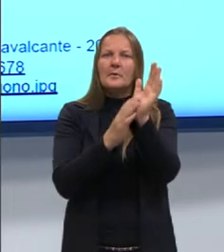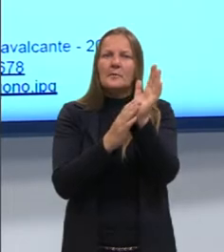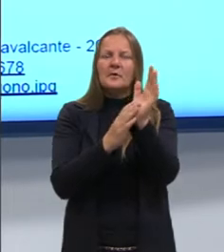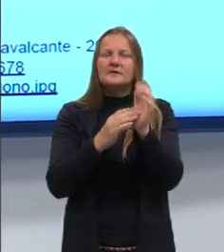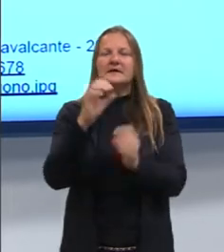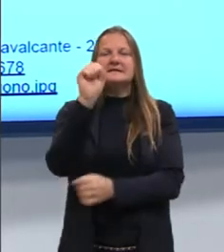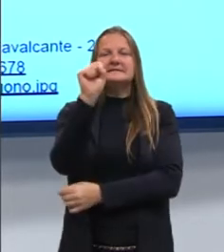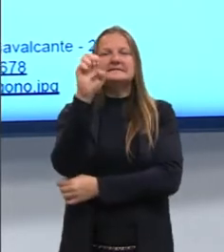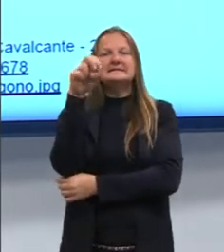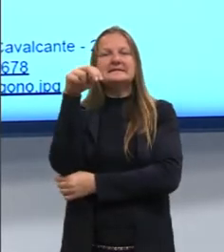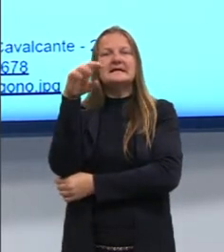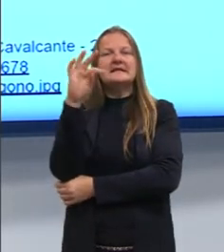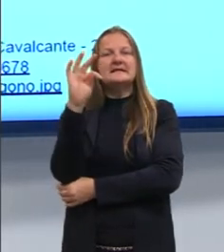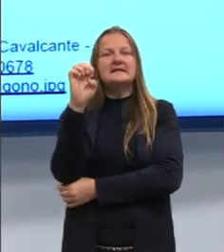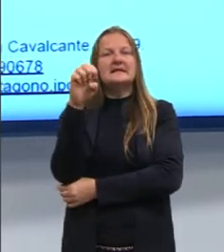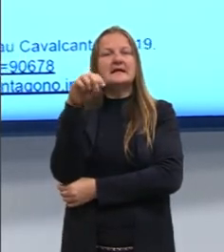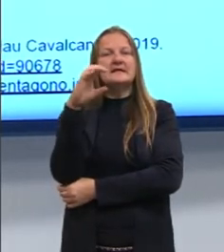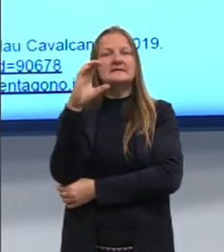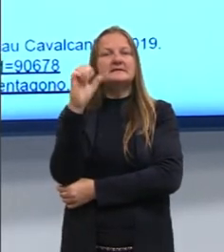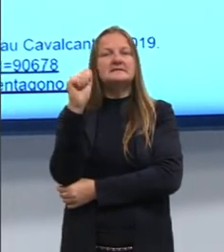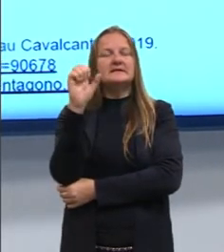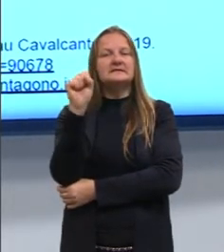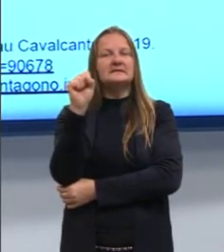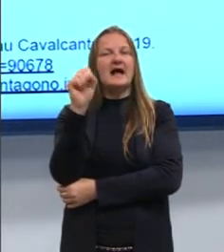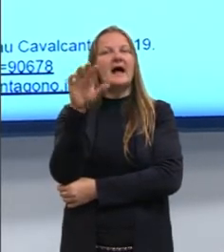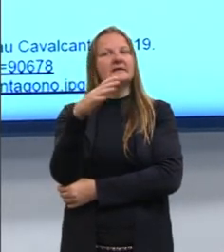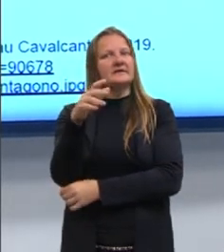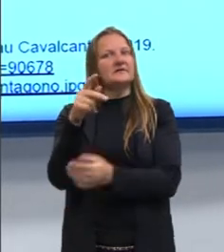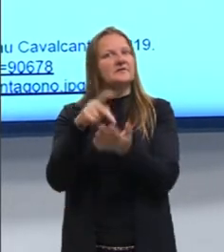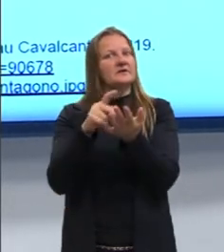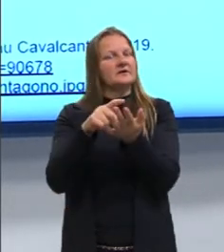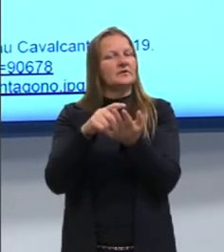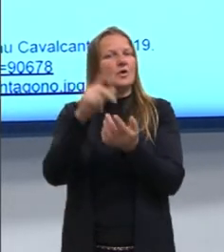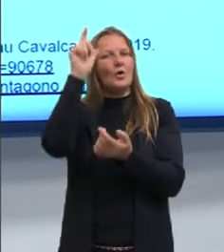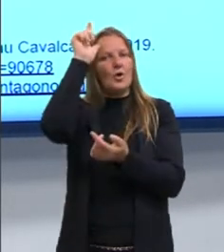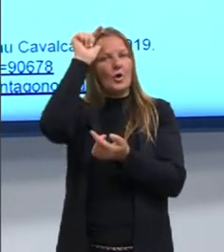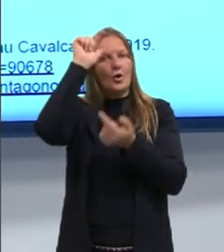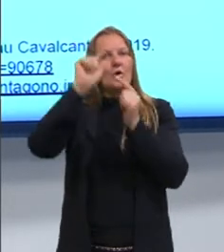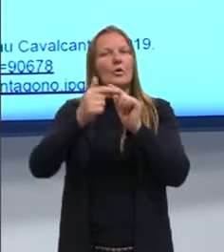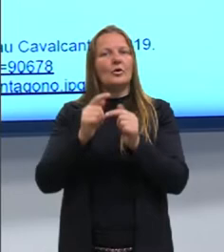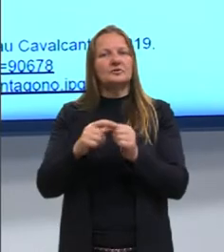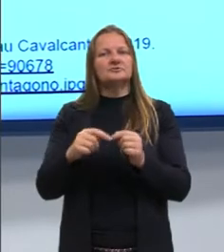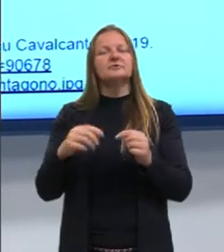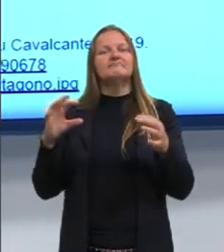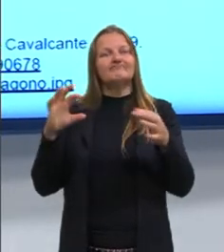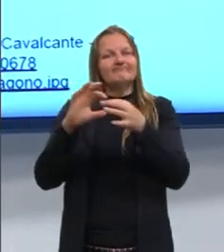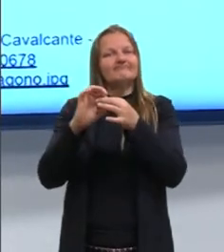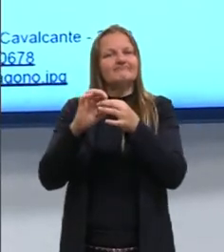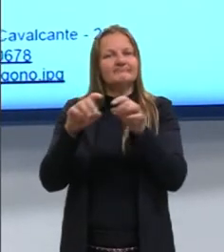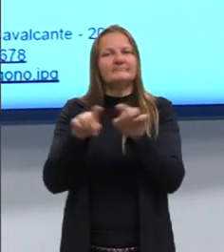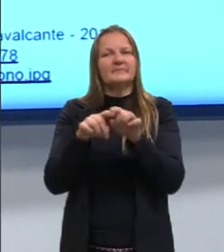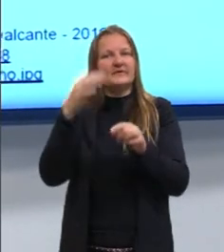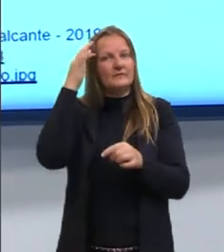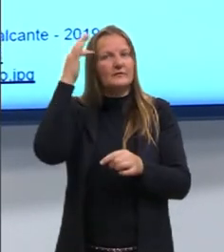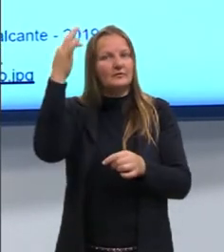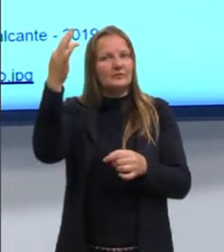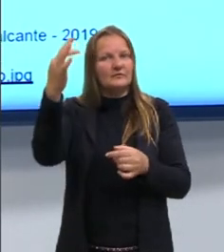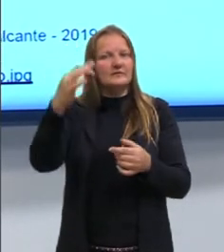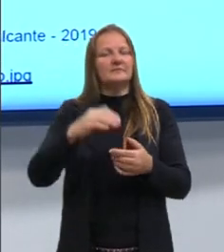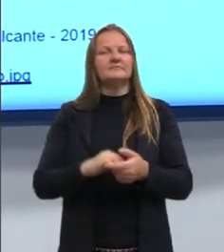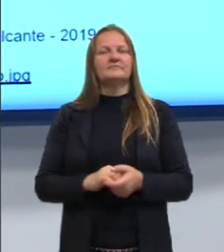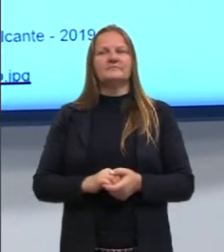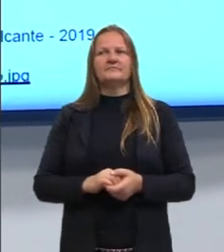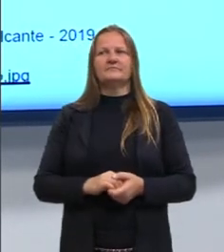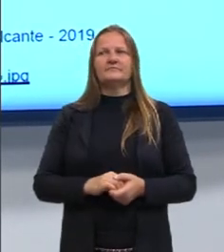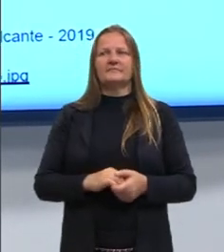sentenças, vê se elas são verdadeiras ou não. E a lógica, ela está diretamente ligada com essa questão. Para a gente entender muita